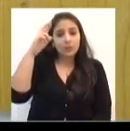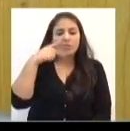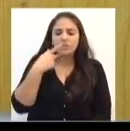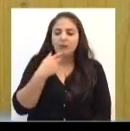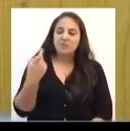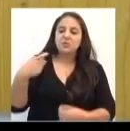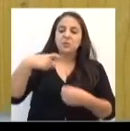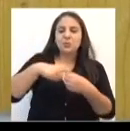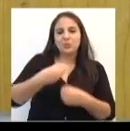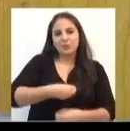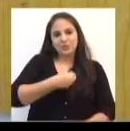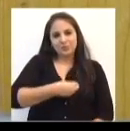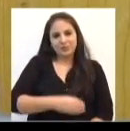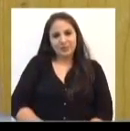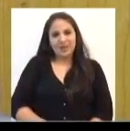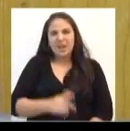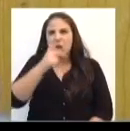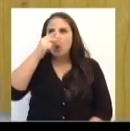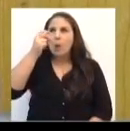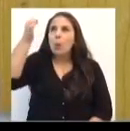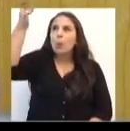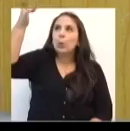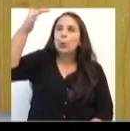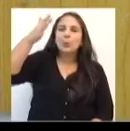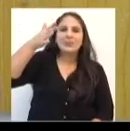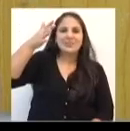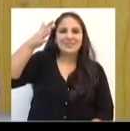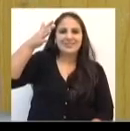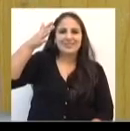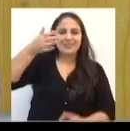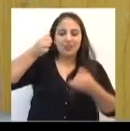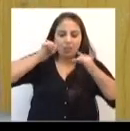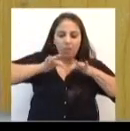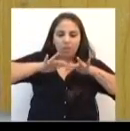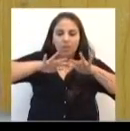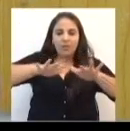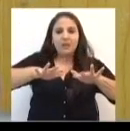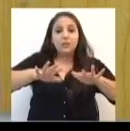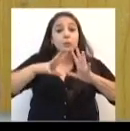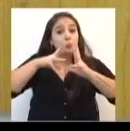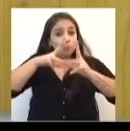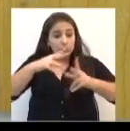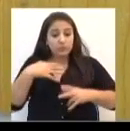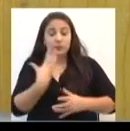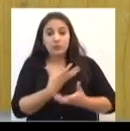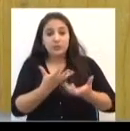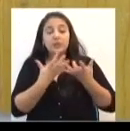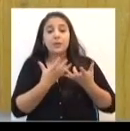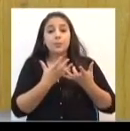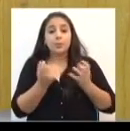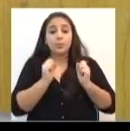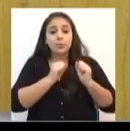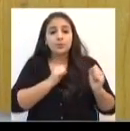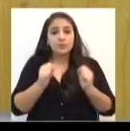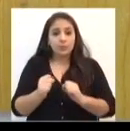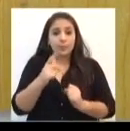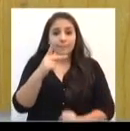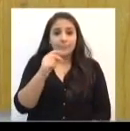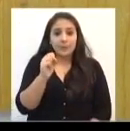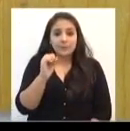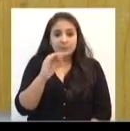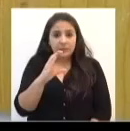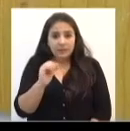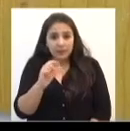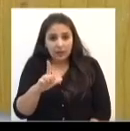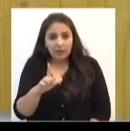ressuscitou. E se torna a luz. Aquilo que nós vemos aqui no Vaposílio Pascal, que ele é o grande